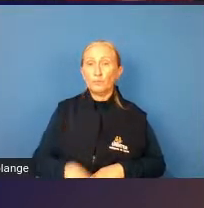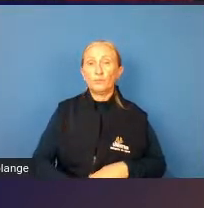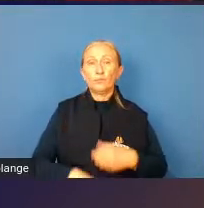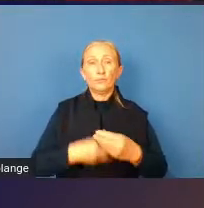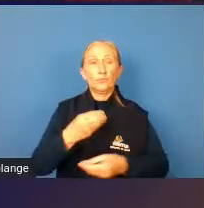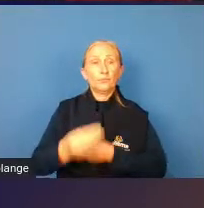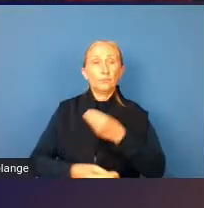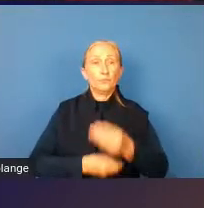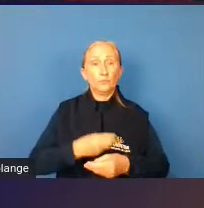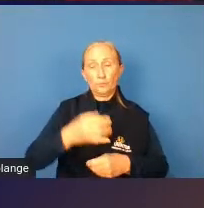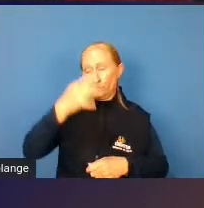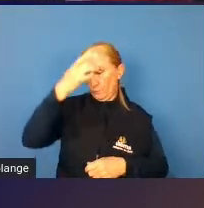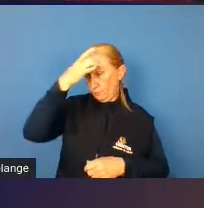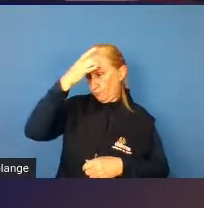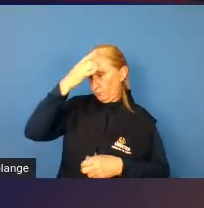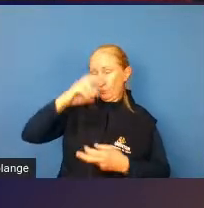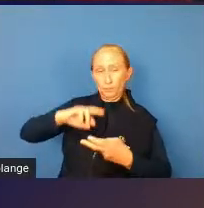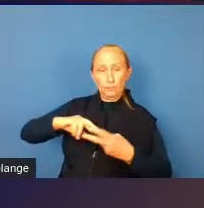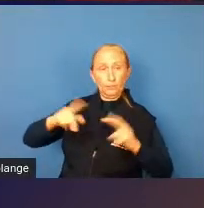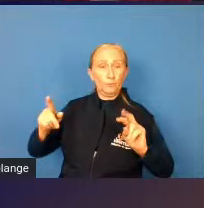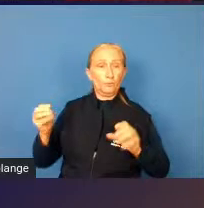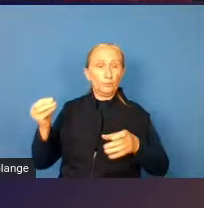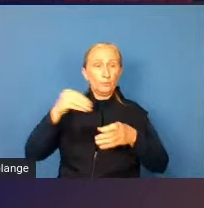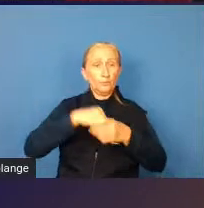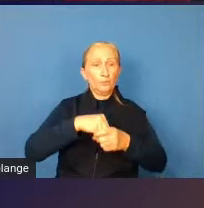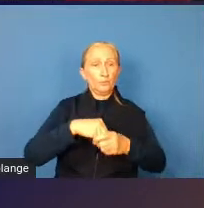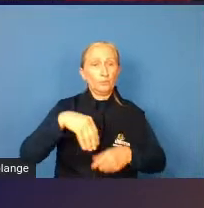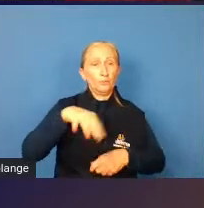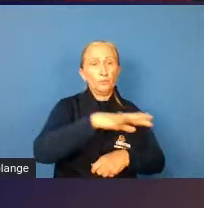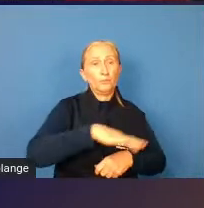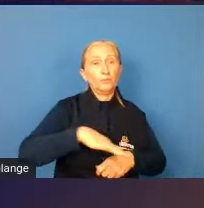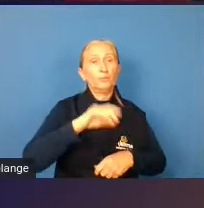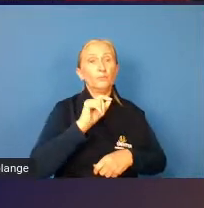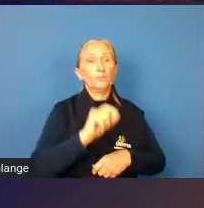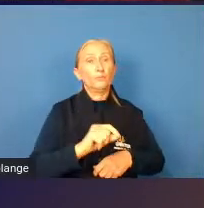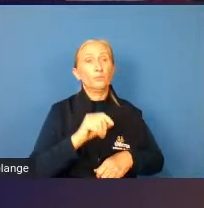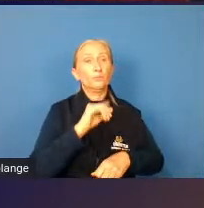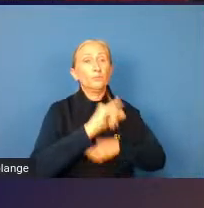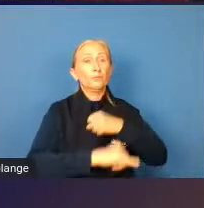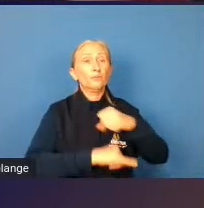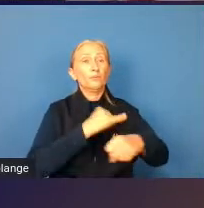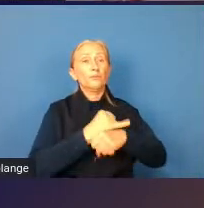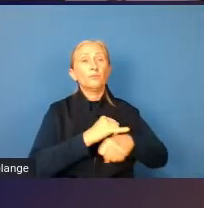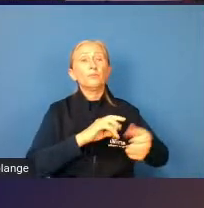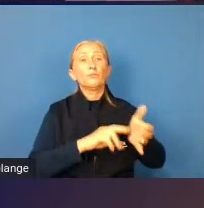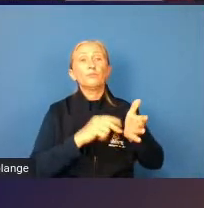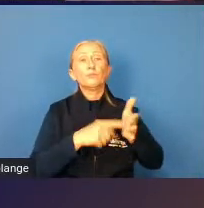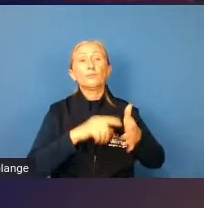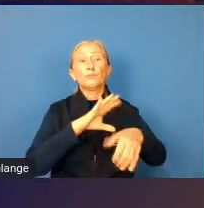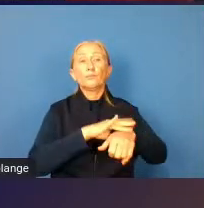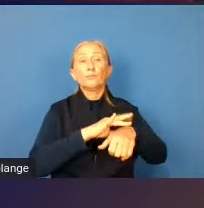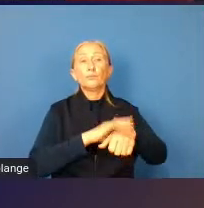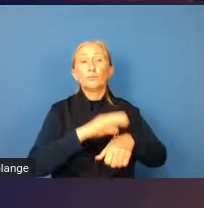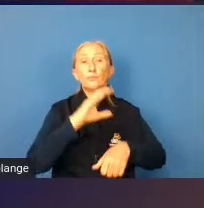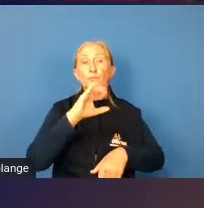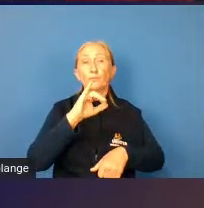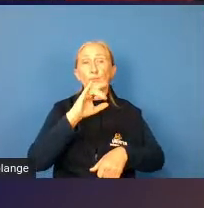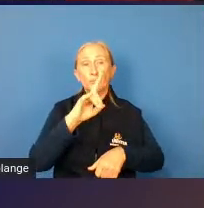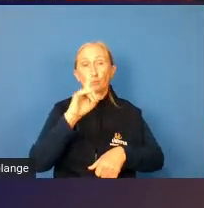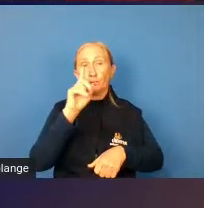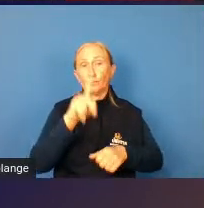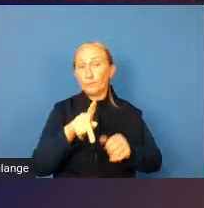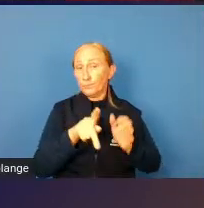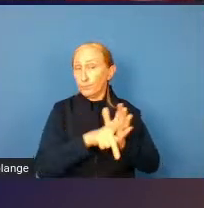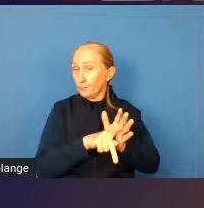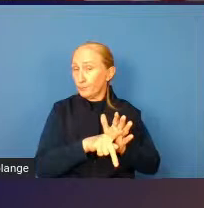transtorno mental e inseria ela dentro da Classificação Internacional de Doenças, que é a CID, um documento internacional desse órgão.